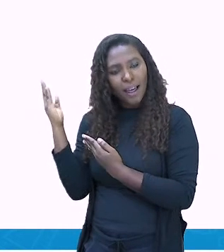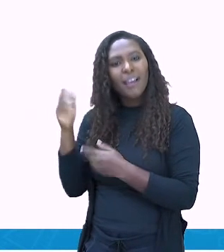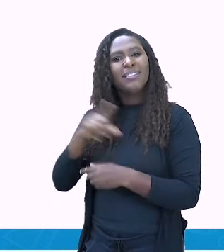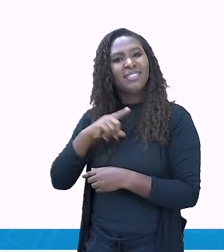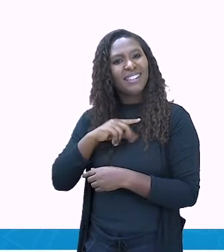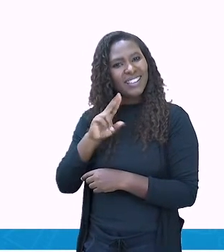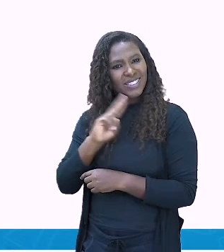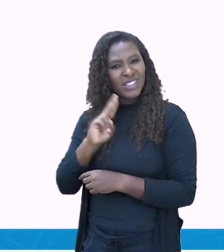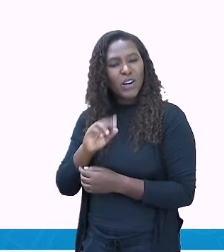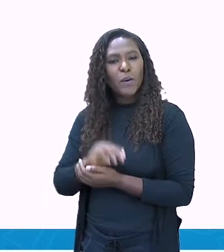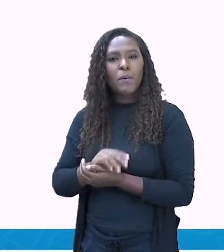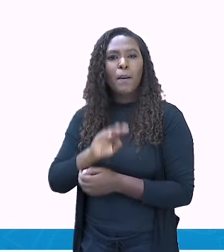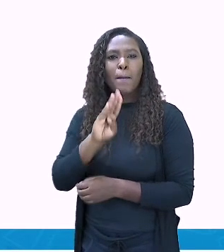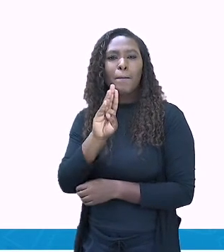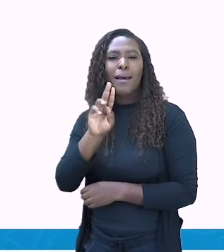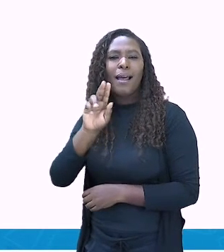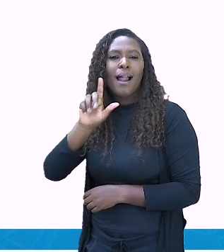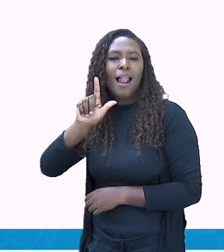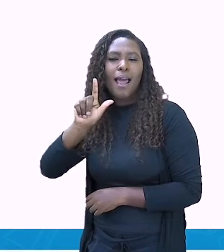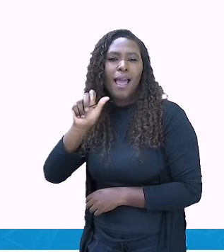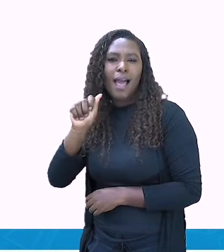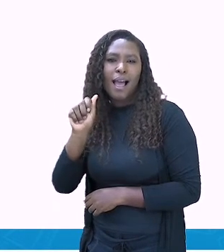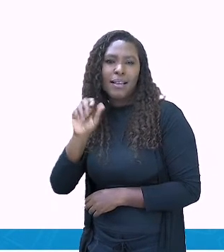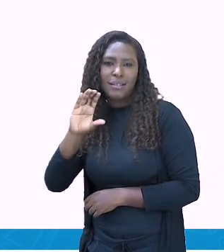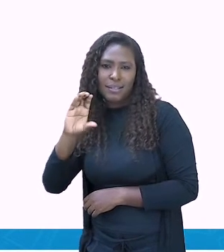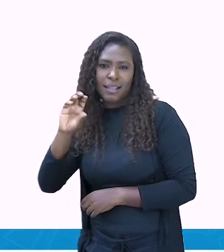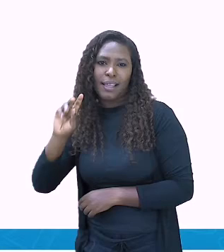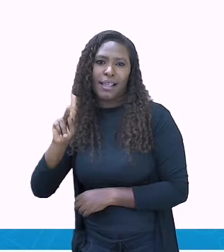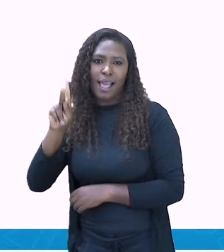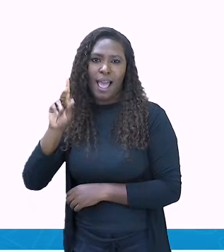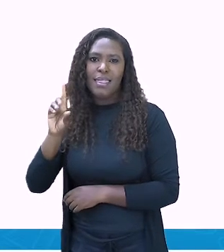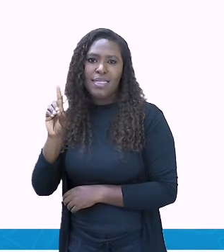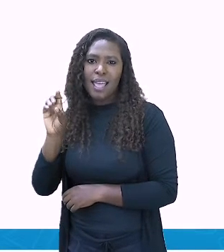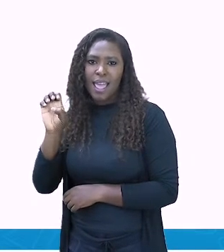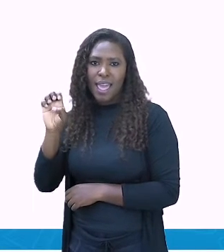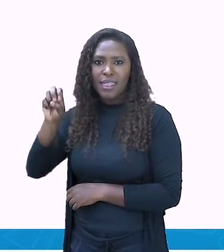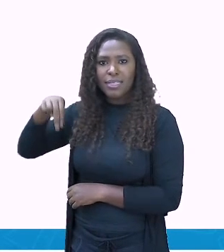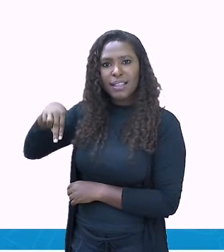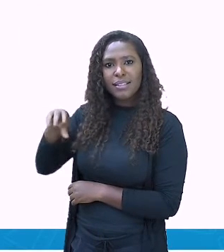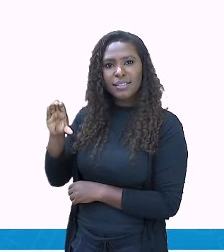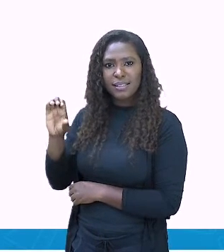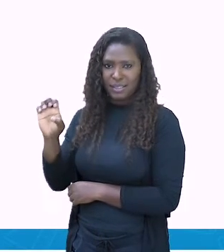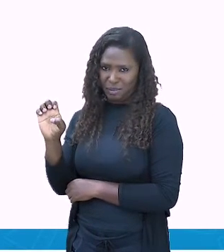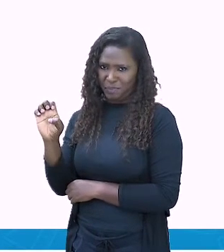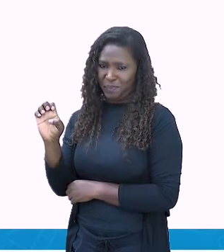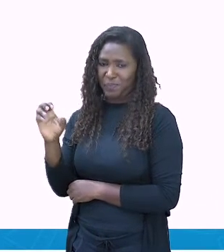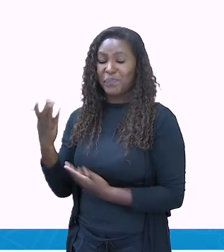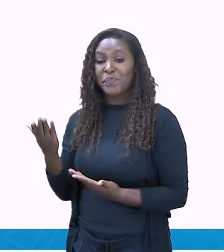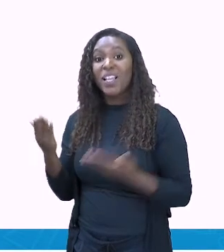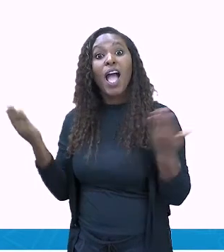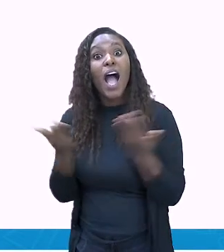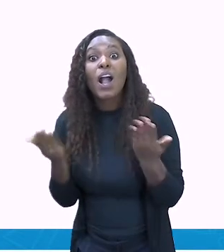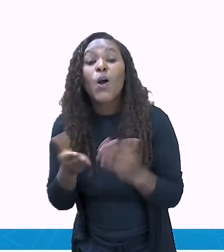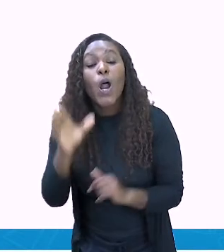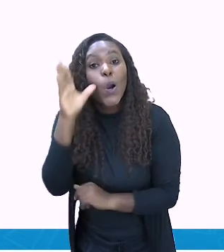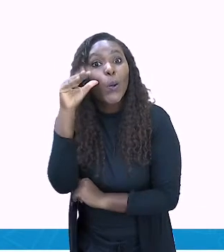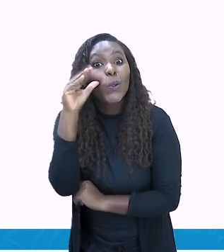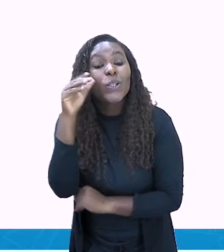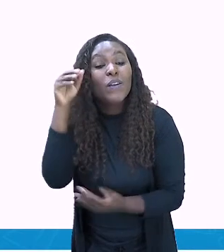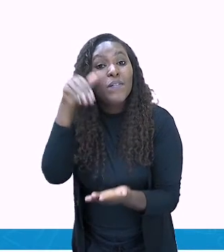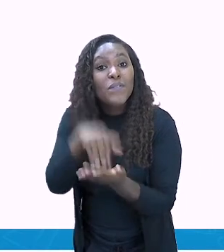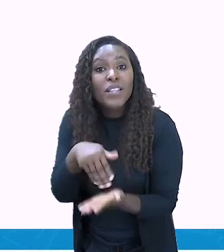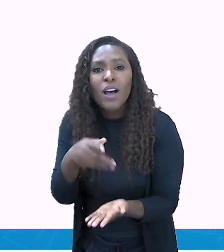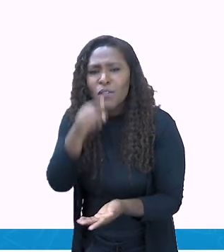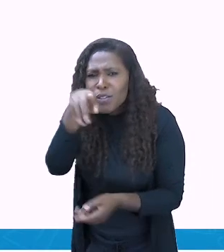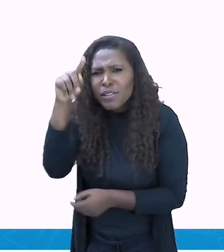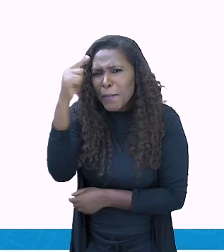E agora, chegamos à nossa curiosidade final. E aí, pessoal? Quem aí chutou? Quem